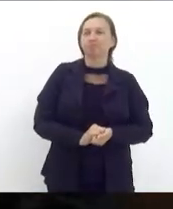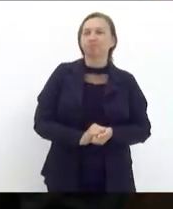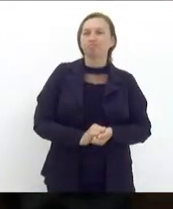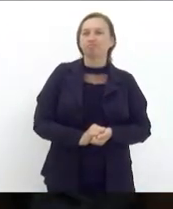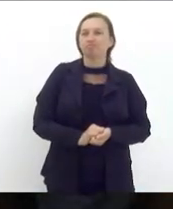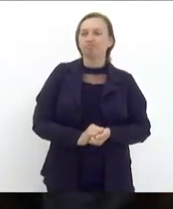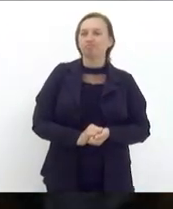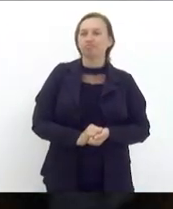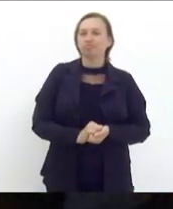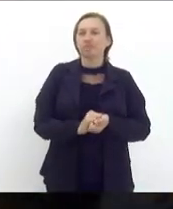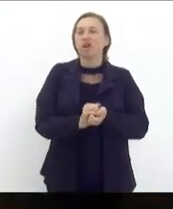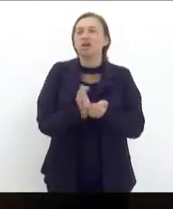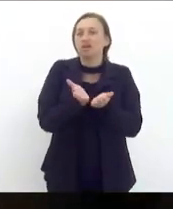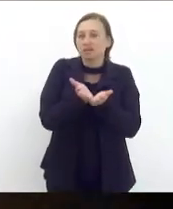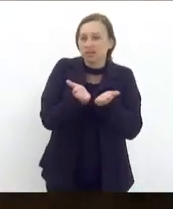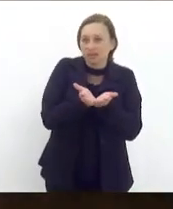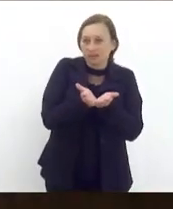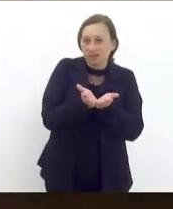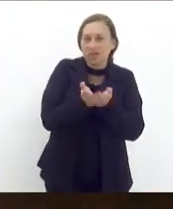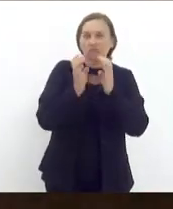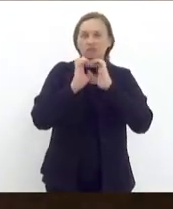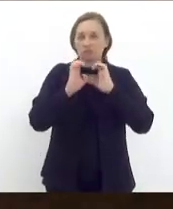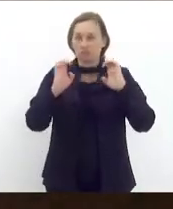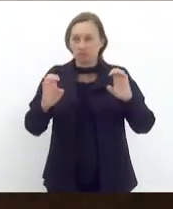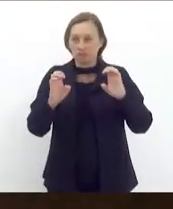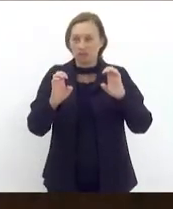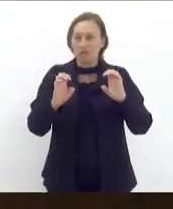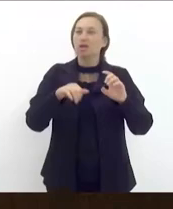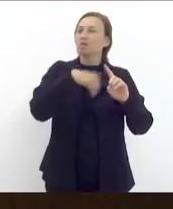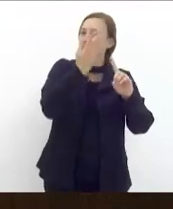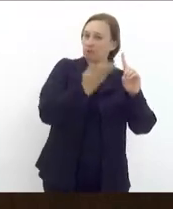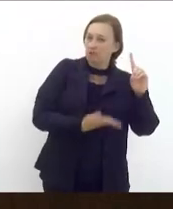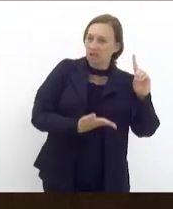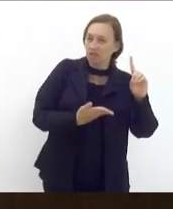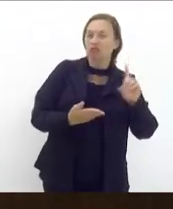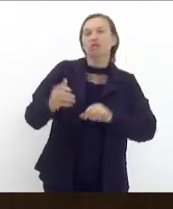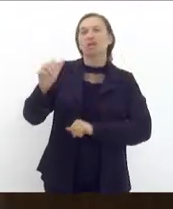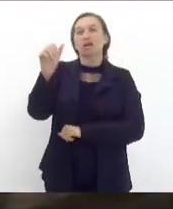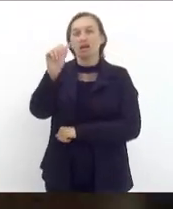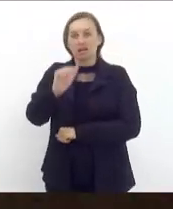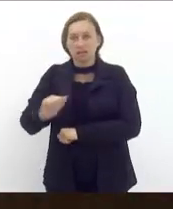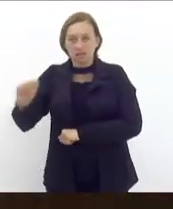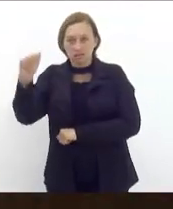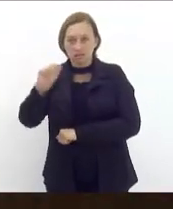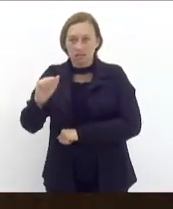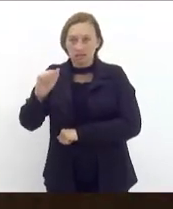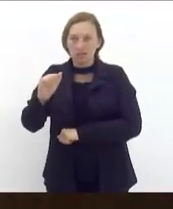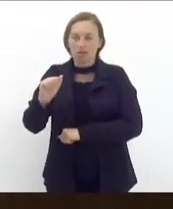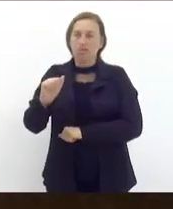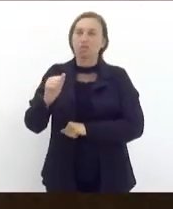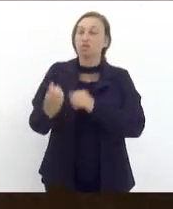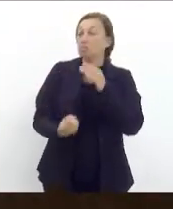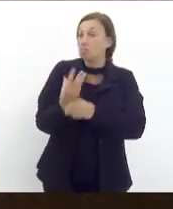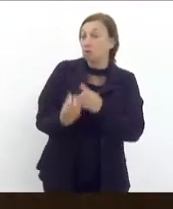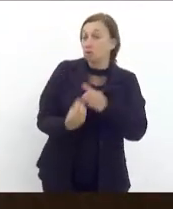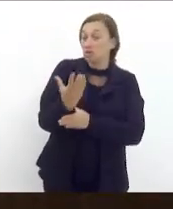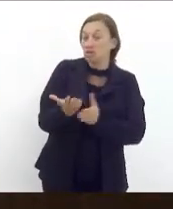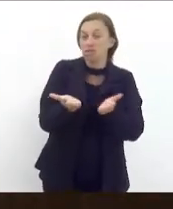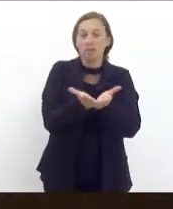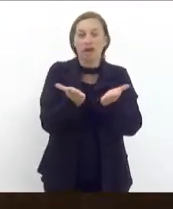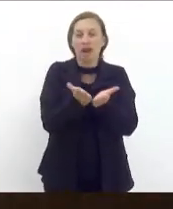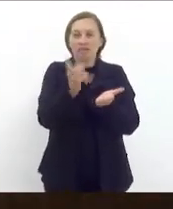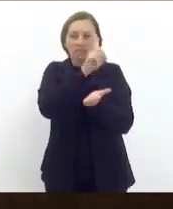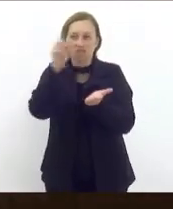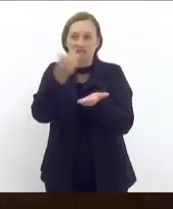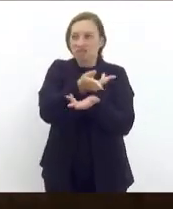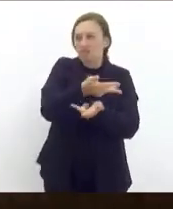os cristãos e os evangélicos para homenagearmos essa sociedade que tem produzido tantas Bíblias, milhões